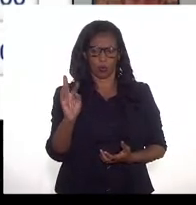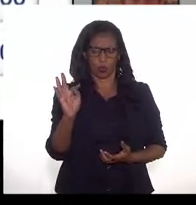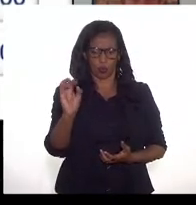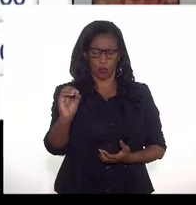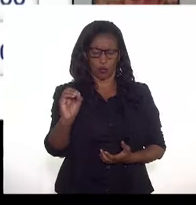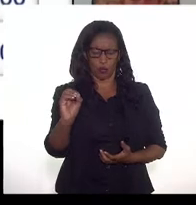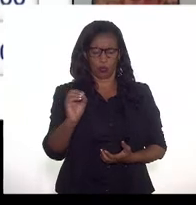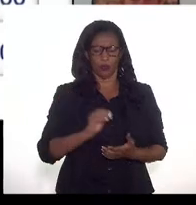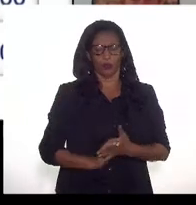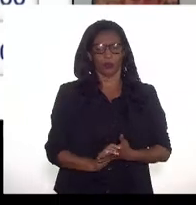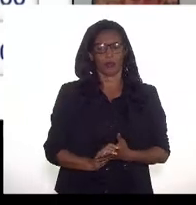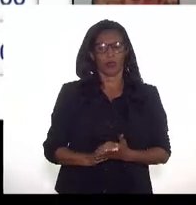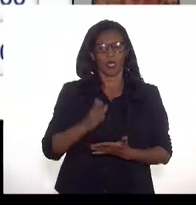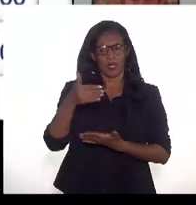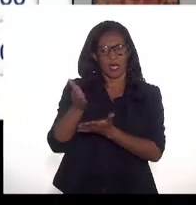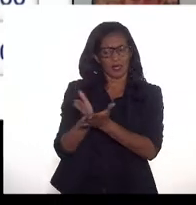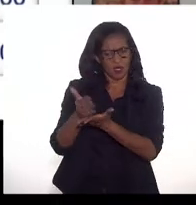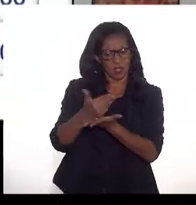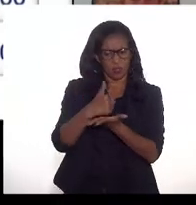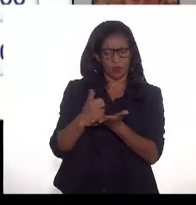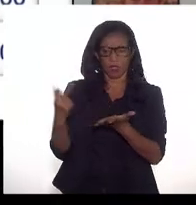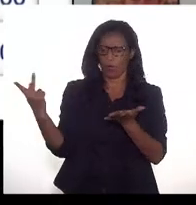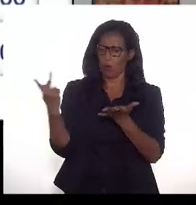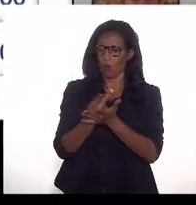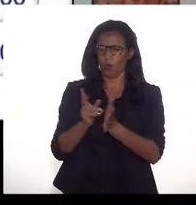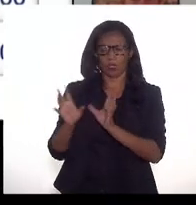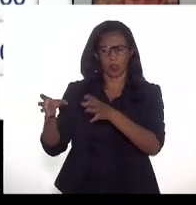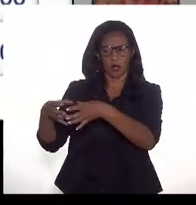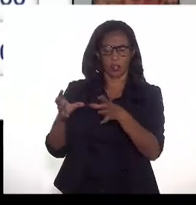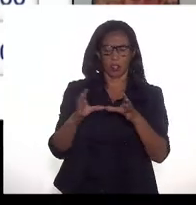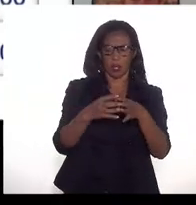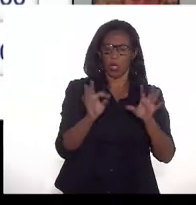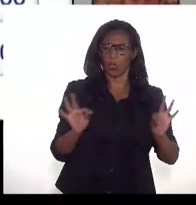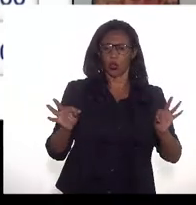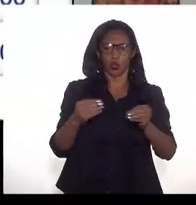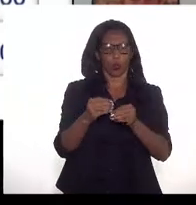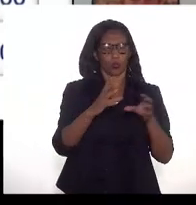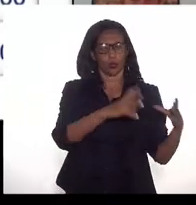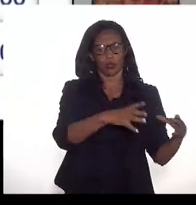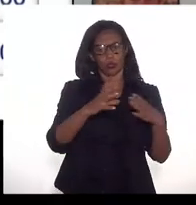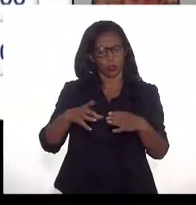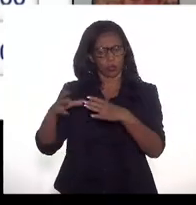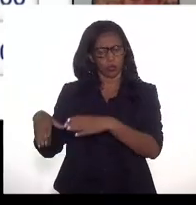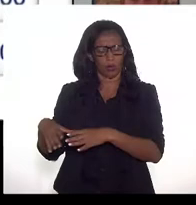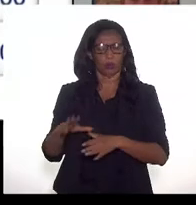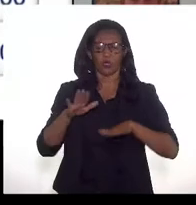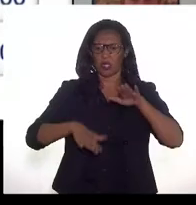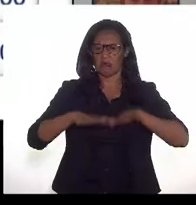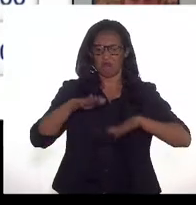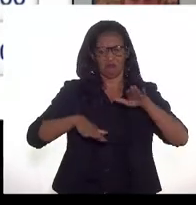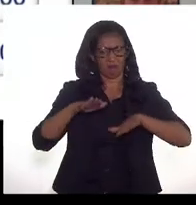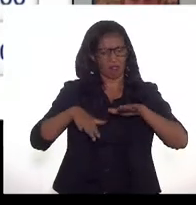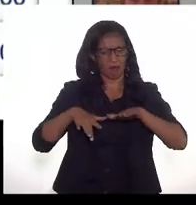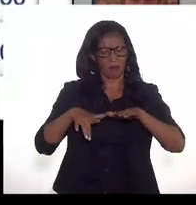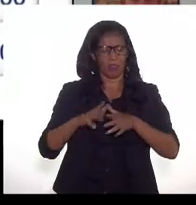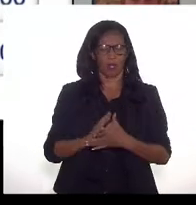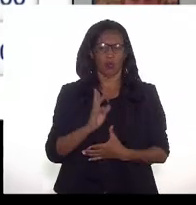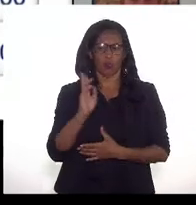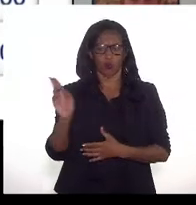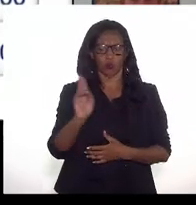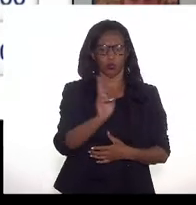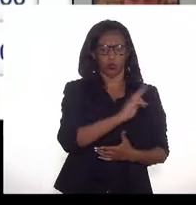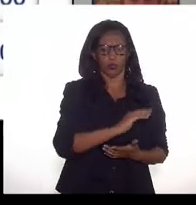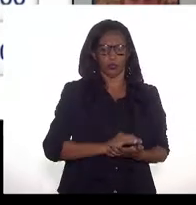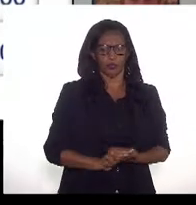inclui todos os campos, independente se eles são devedores de PE ou não. Bom, foi essa primeira